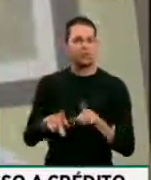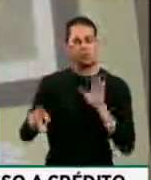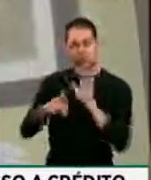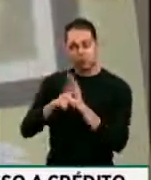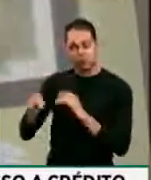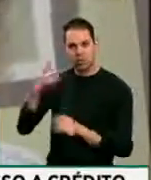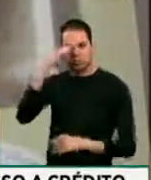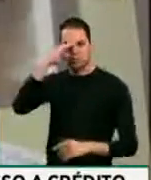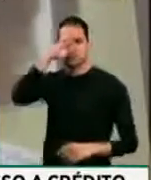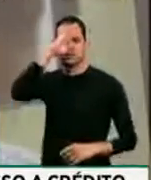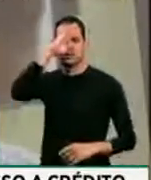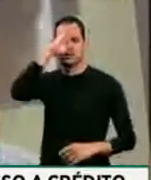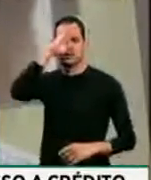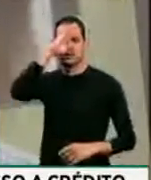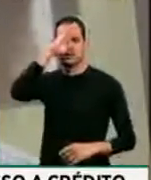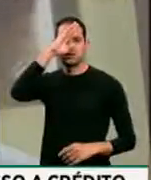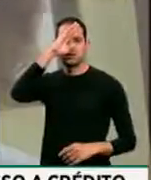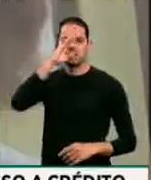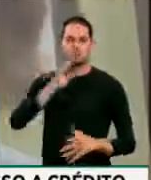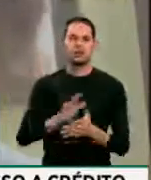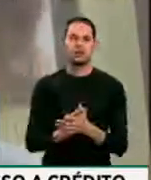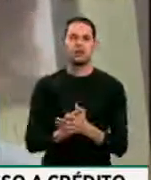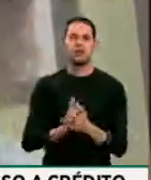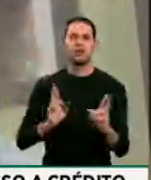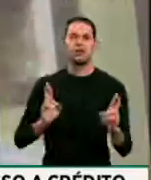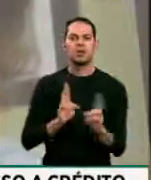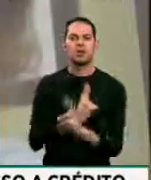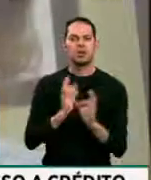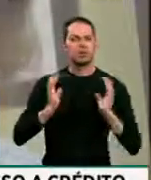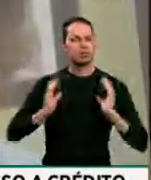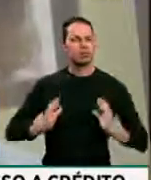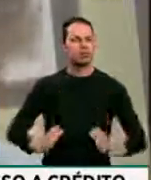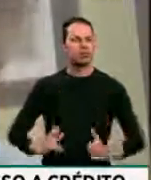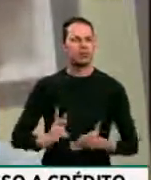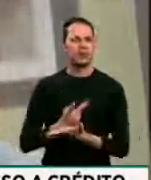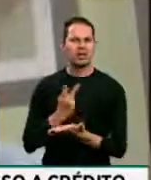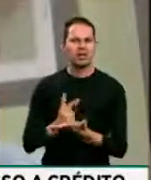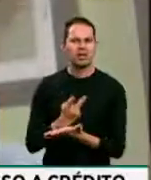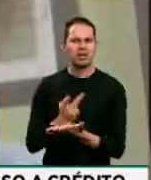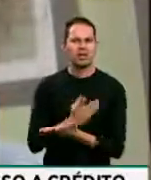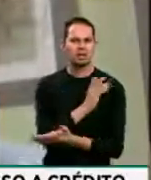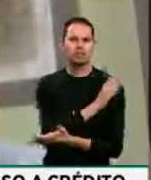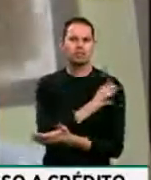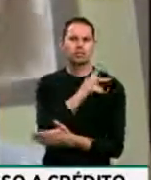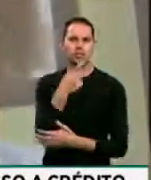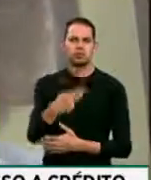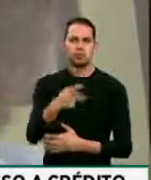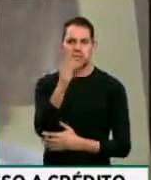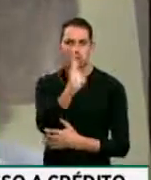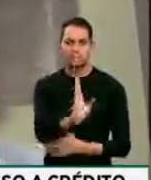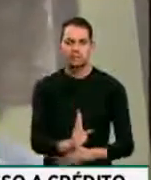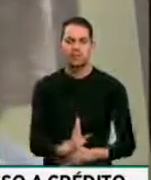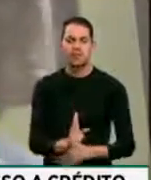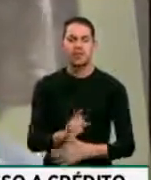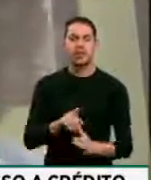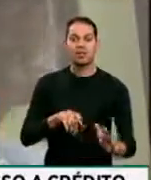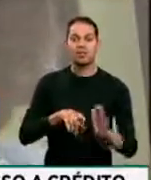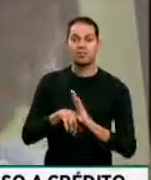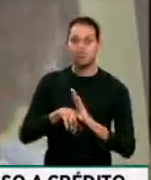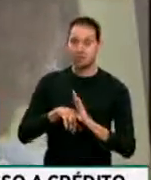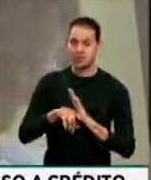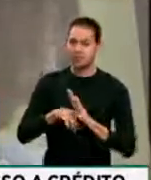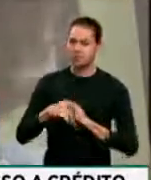República, por redes de comportamento inautênticos coordenadas no Brasil. Esta foi uma investigação